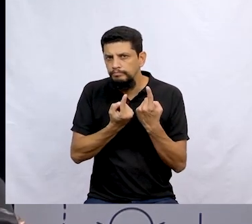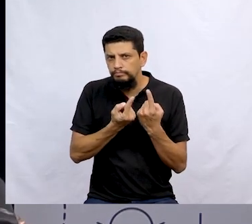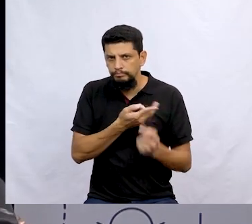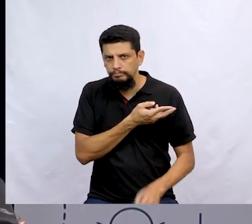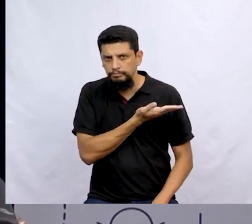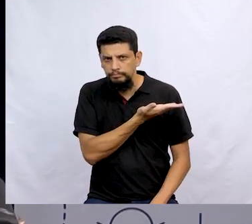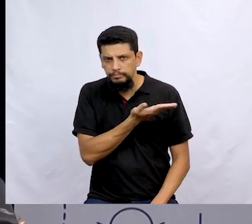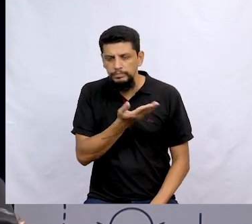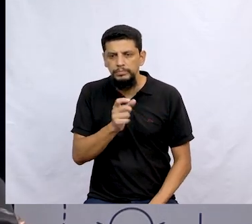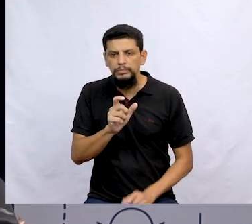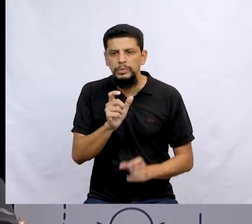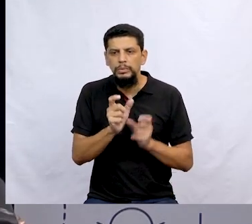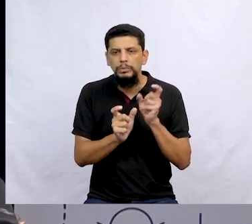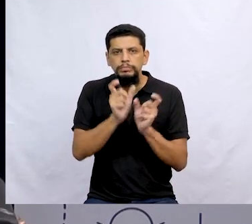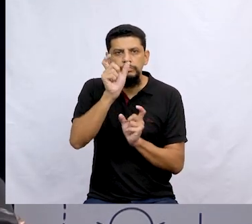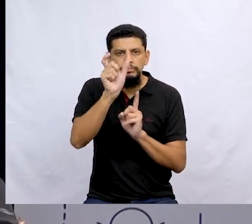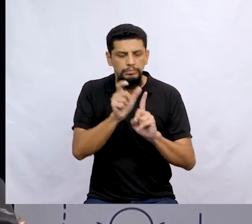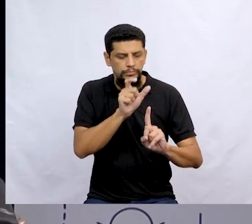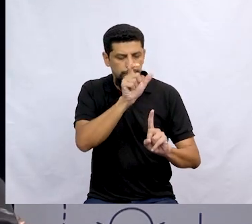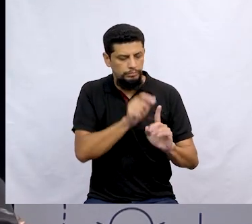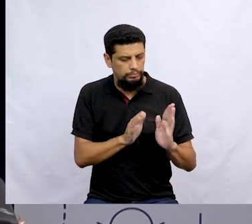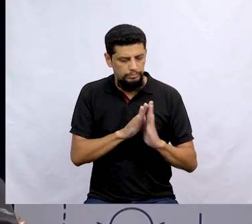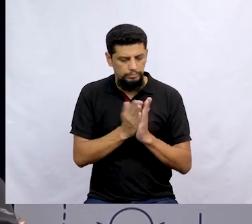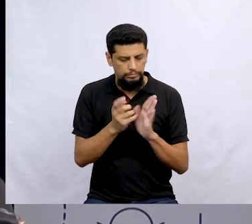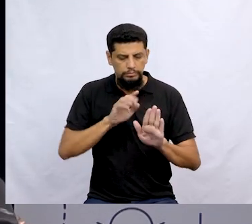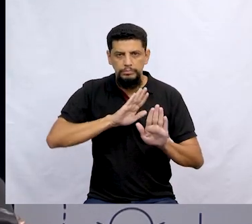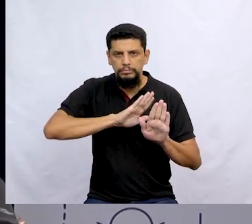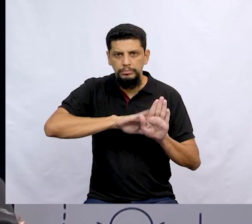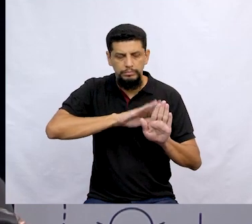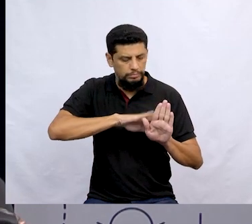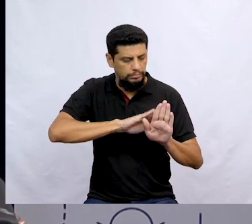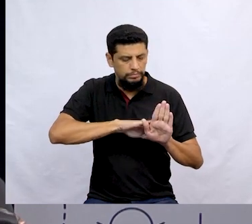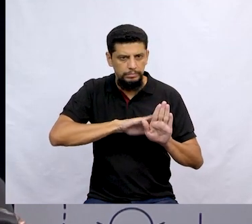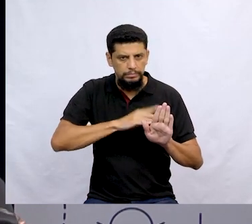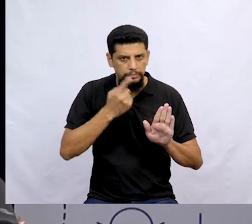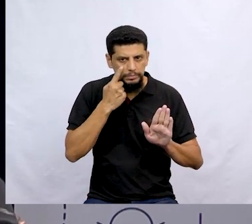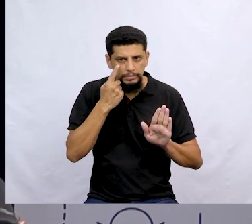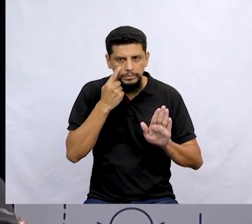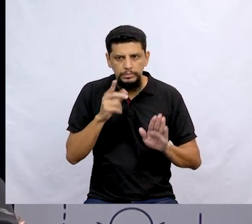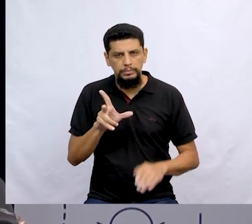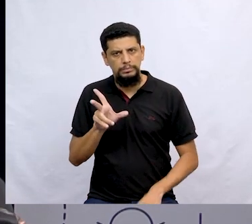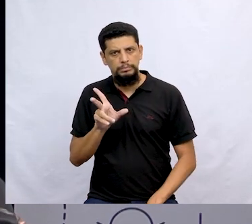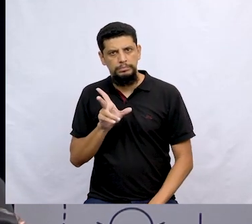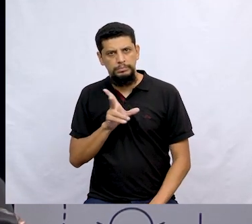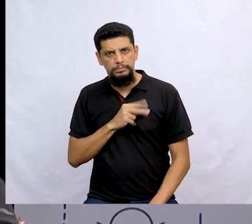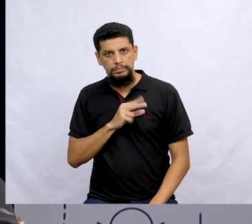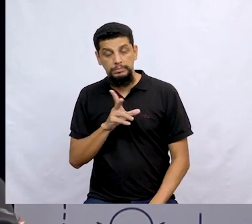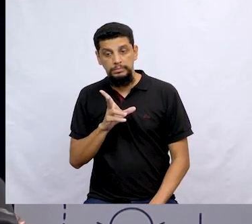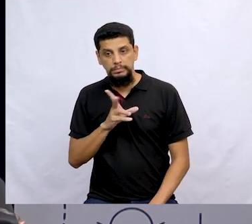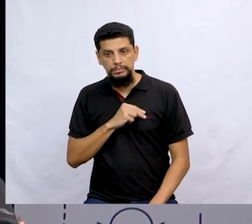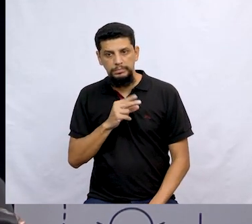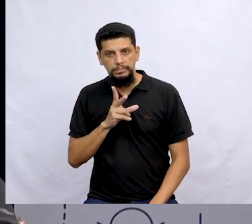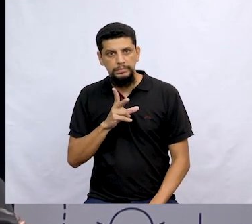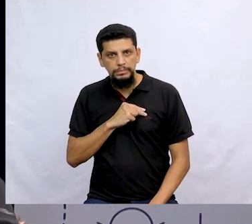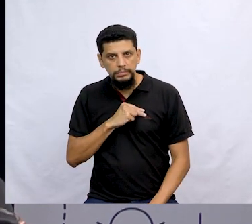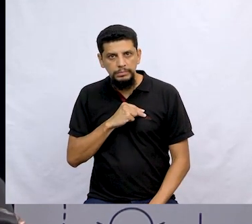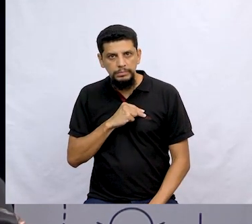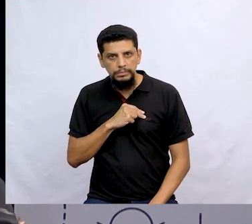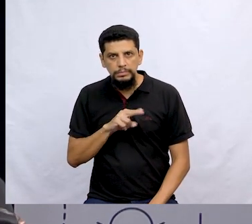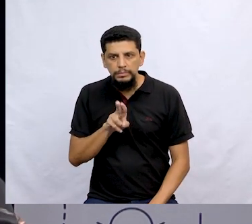Olhem lá, que personagem vocês estão vendo na capa? Tem um personagem ali, né? Nossa, ele está até